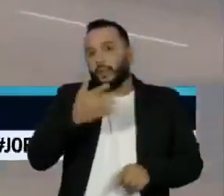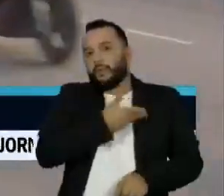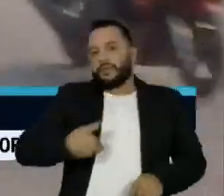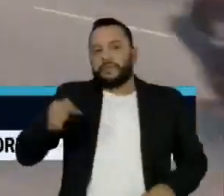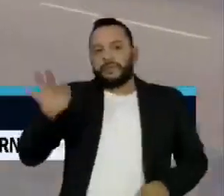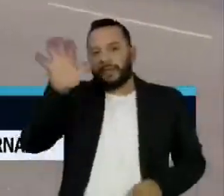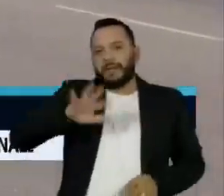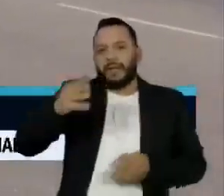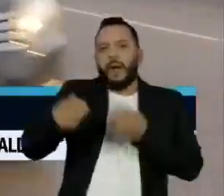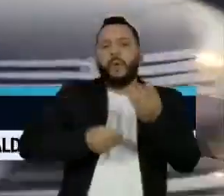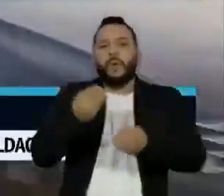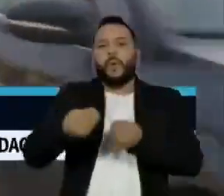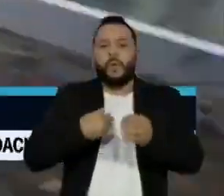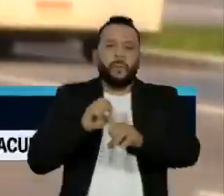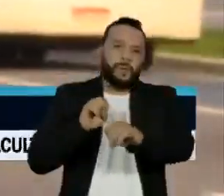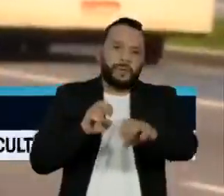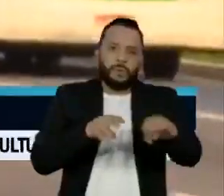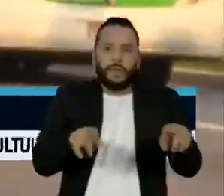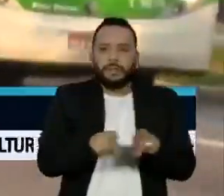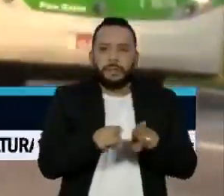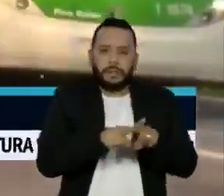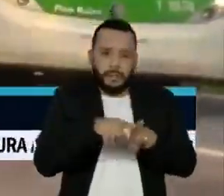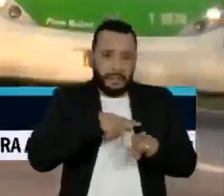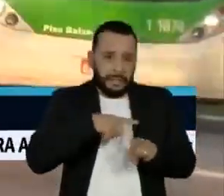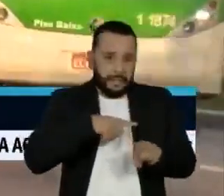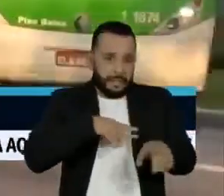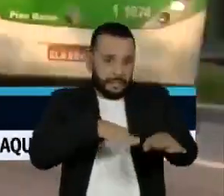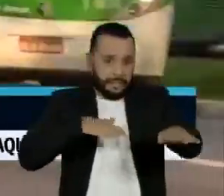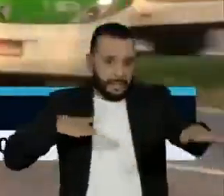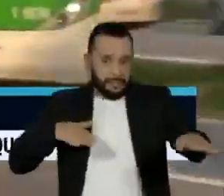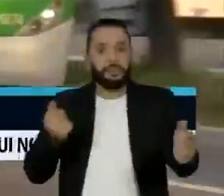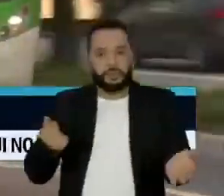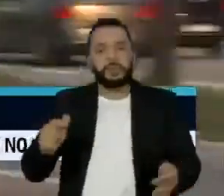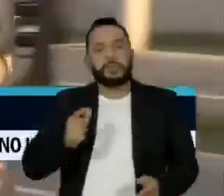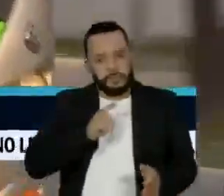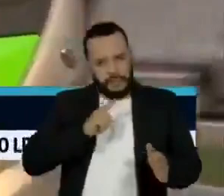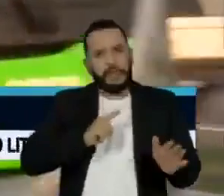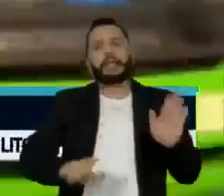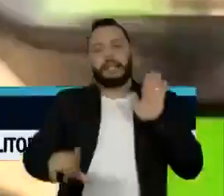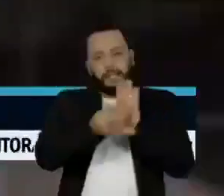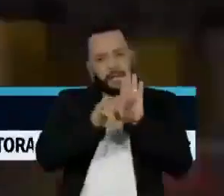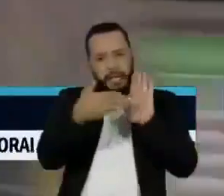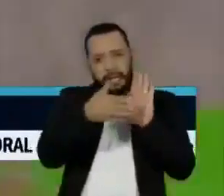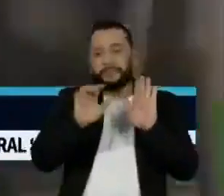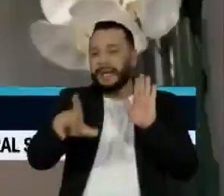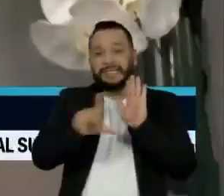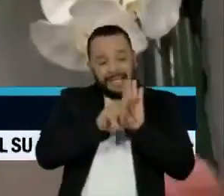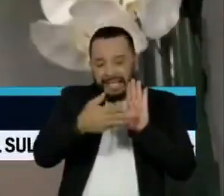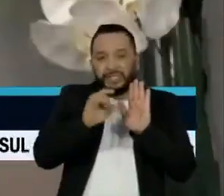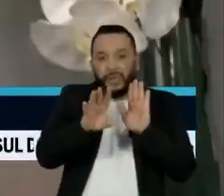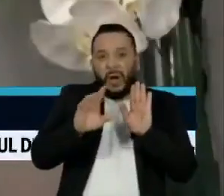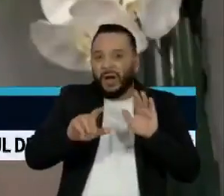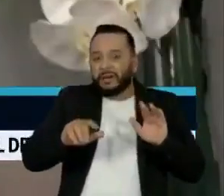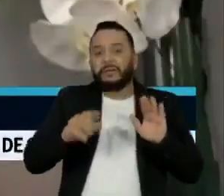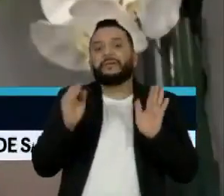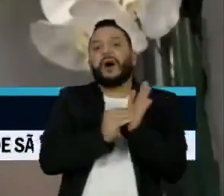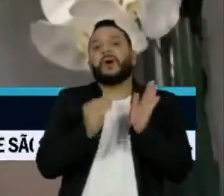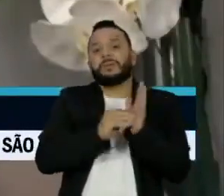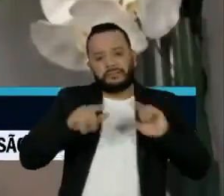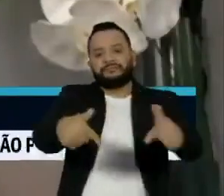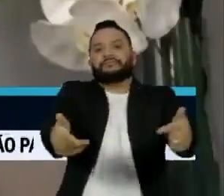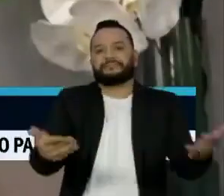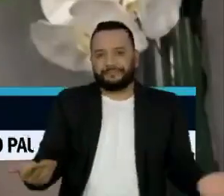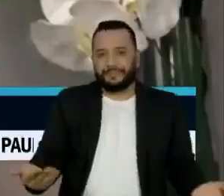relação à educação do trânsito, coisa que está previsto no Código, mas não saiu do papel ainda. Seria bom se a